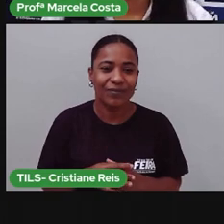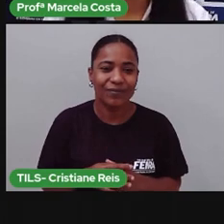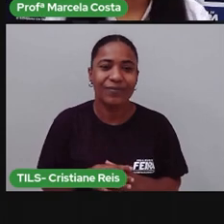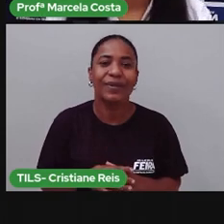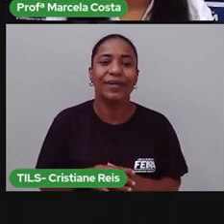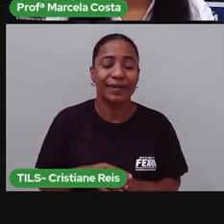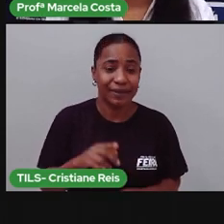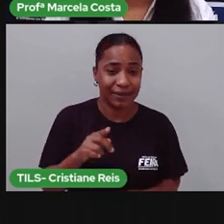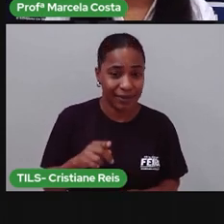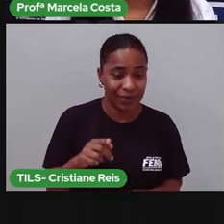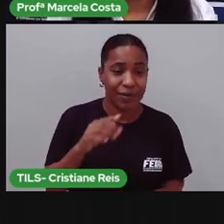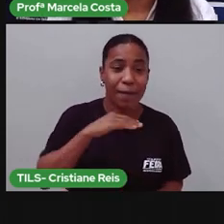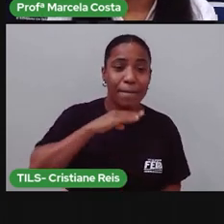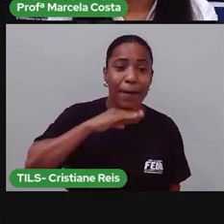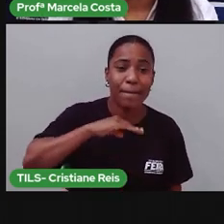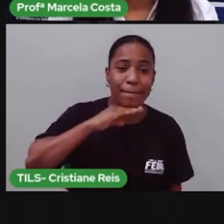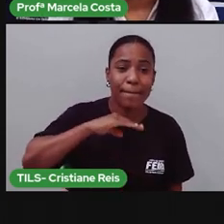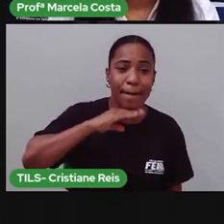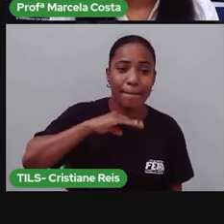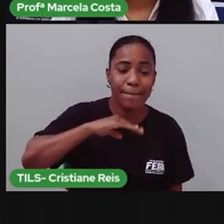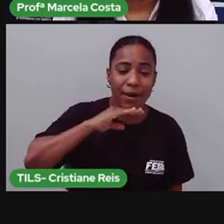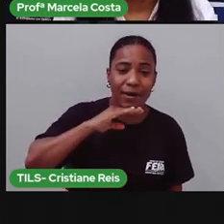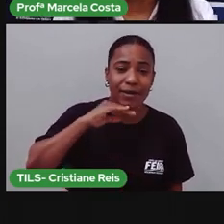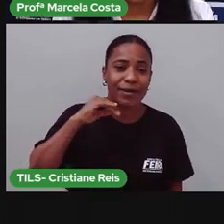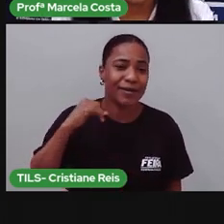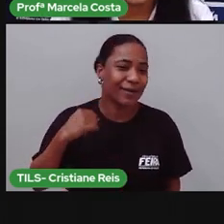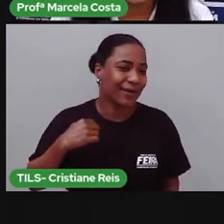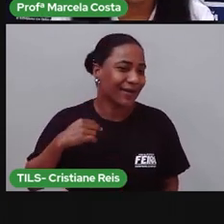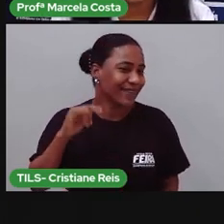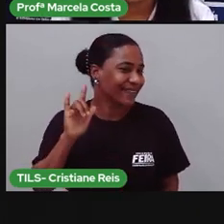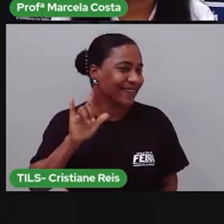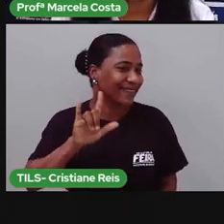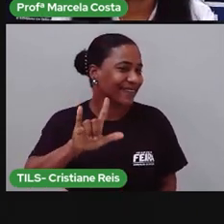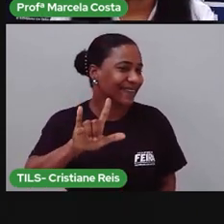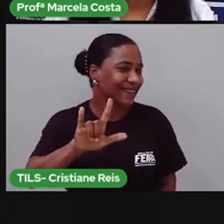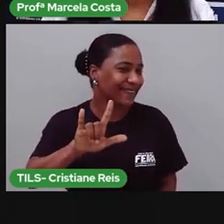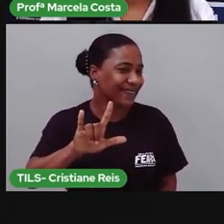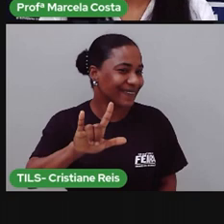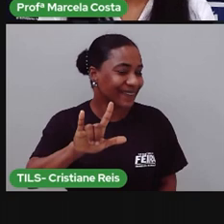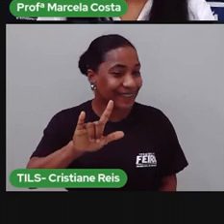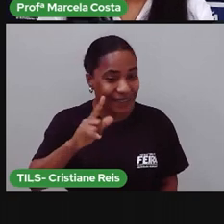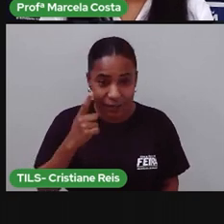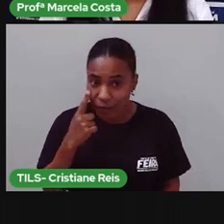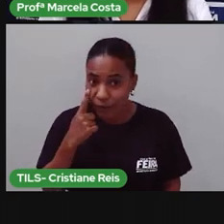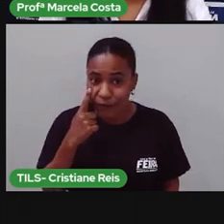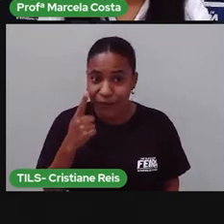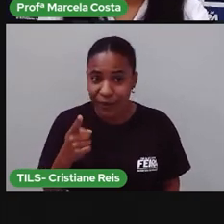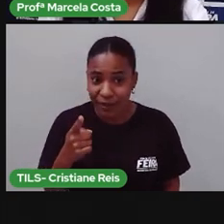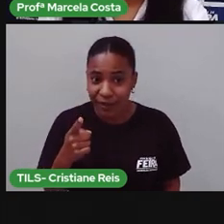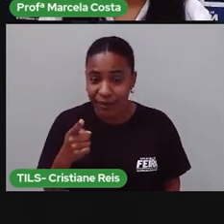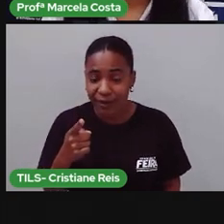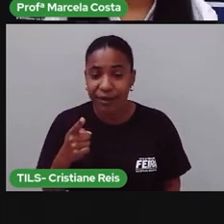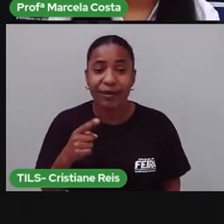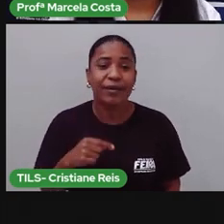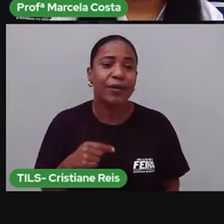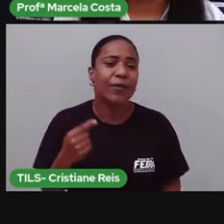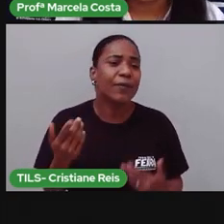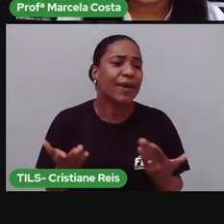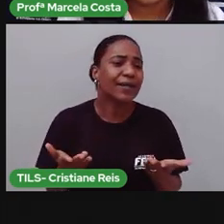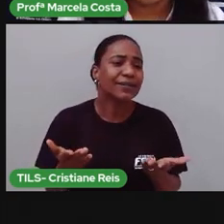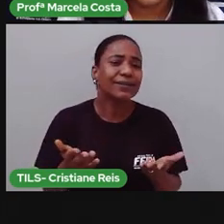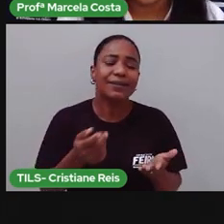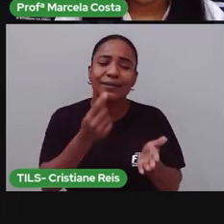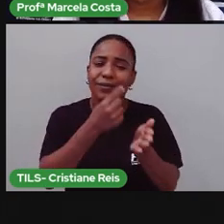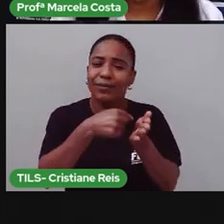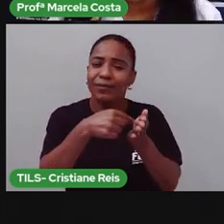Mamãe Eu te amo Tá quase pronto esse bilhete. Só que pra terminar o bilhete a gente precisa